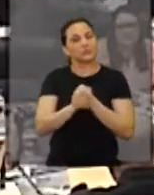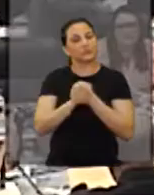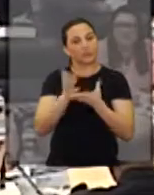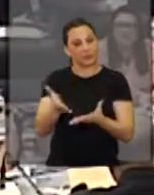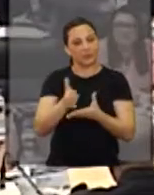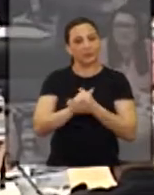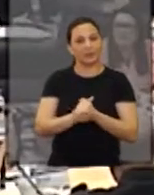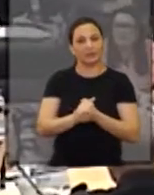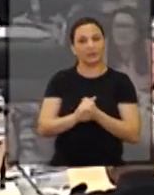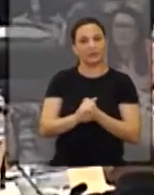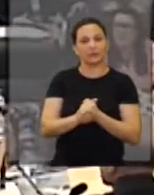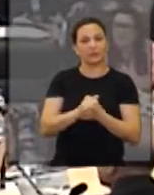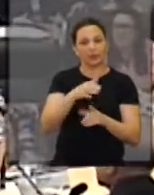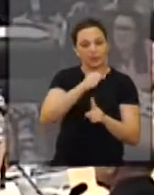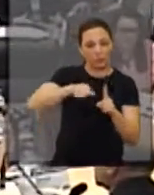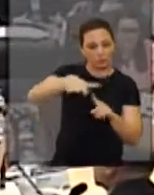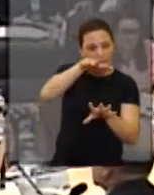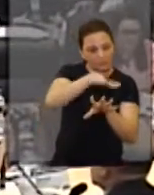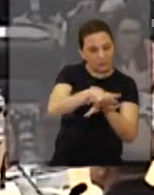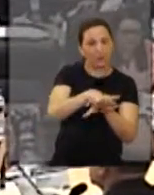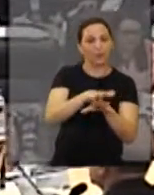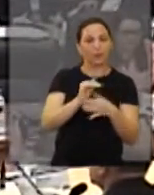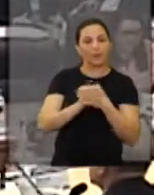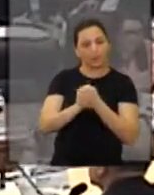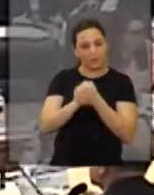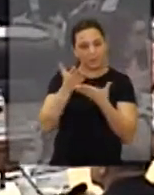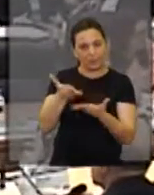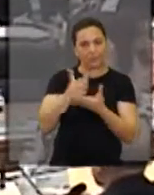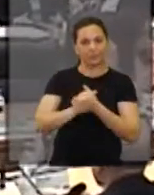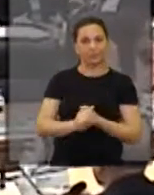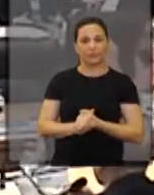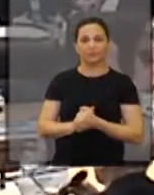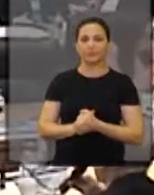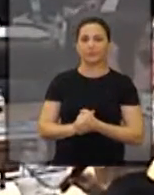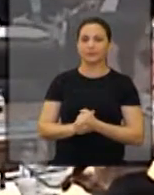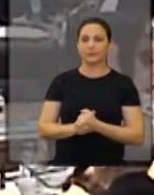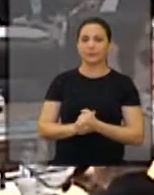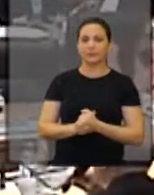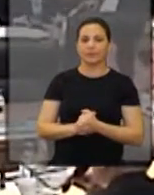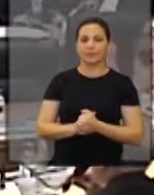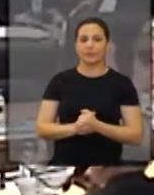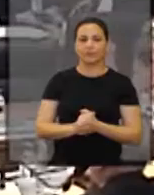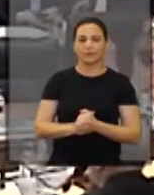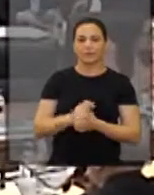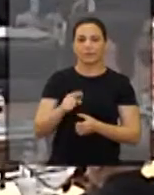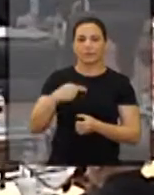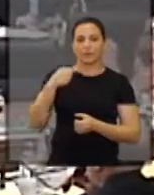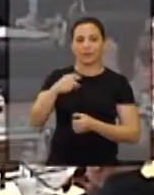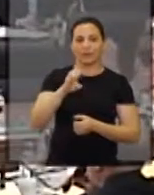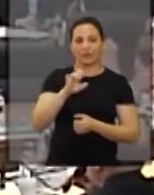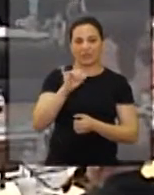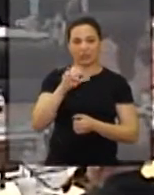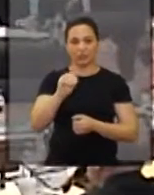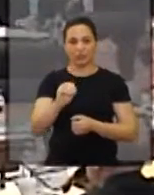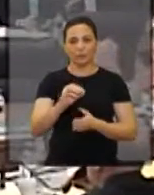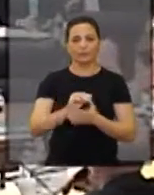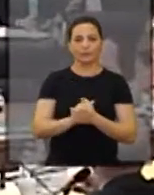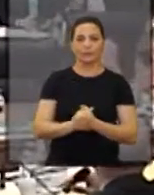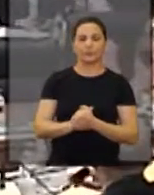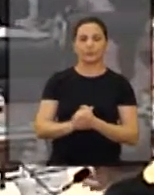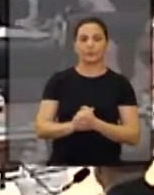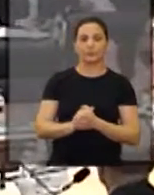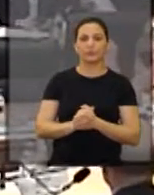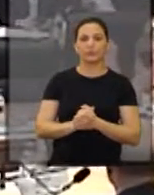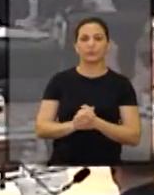interessante. Parabéns. Muito obrigado. E muito social. Parabéns. Com a palavra, o vereador Edio Lopes.